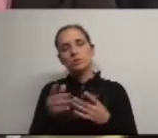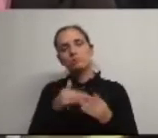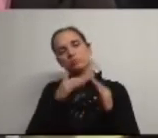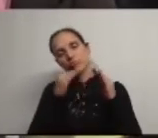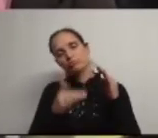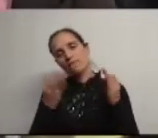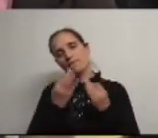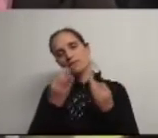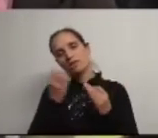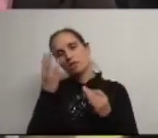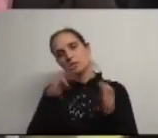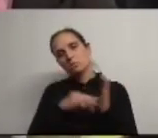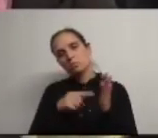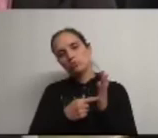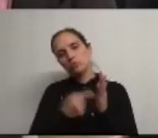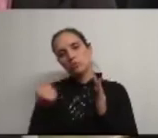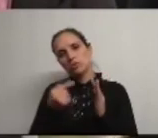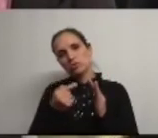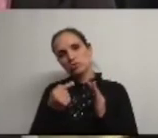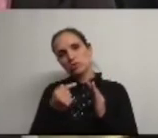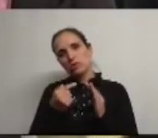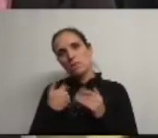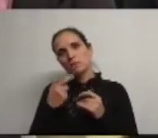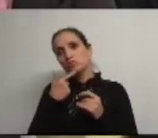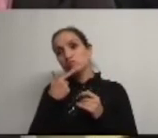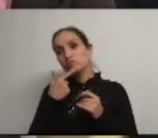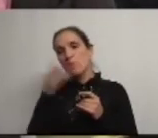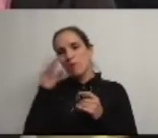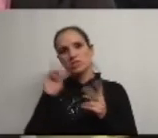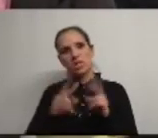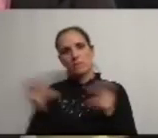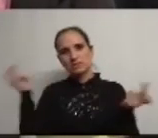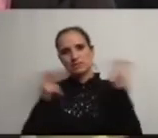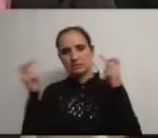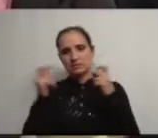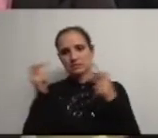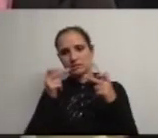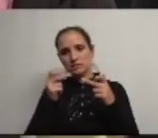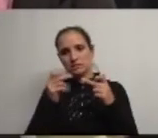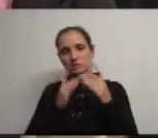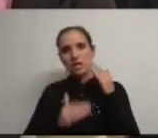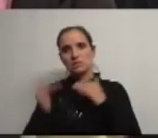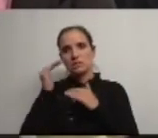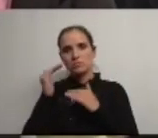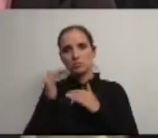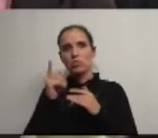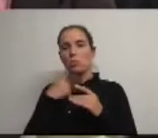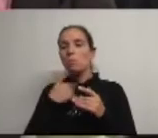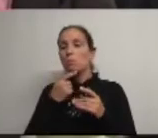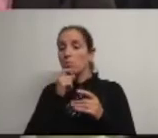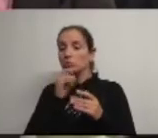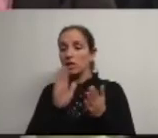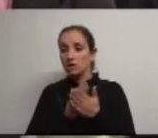descemos tivemos menos 3 pontos mas entraram muito mais municípios que entraram acima daquilo que estávamos aquilo que eu lhe posso garantir é que